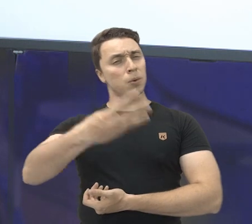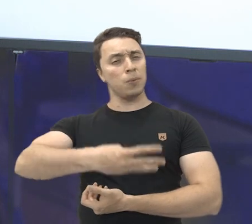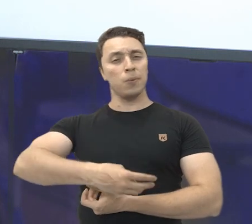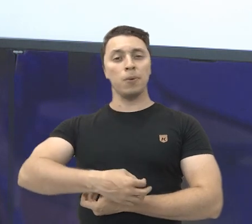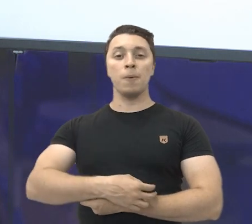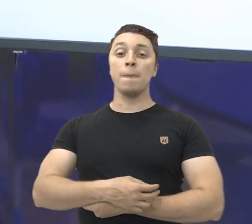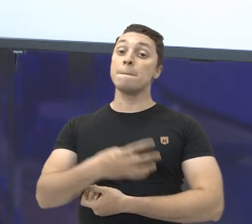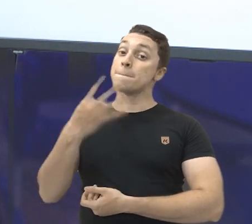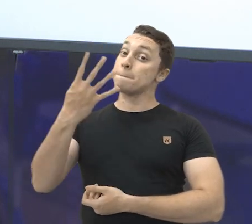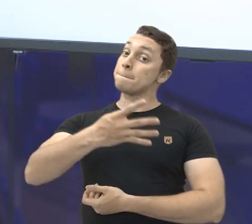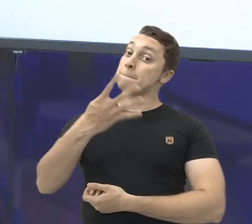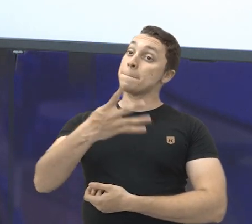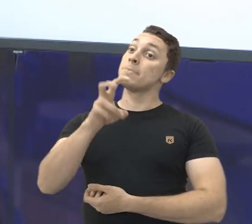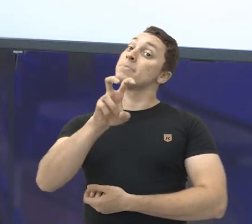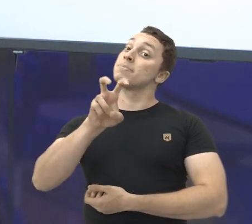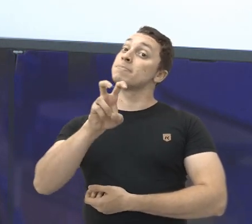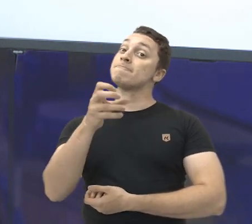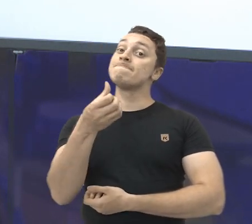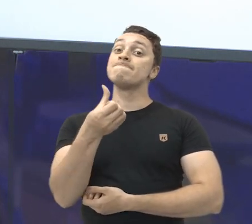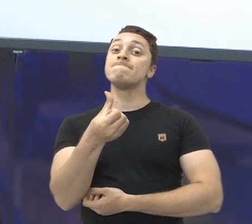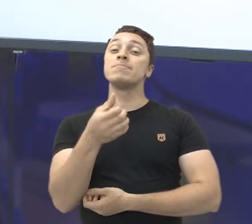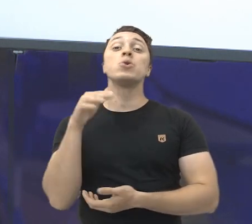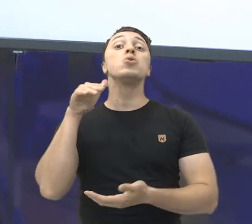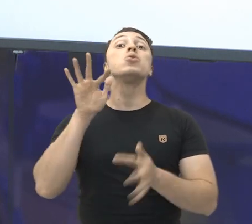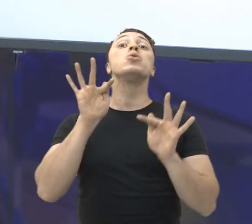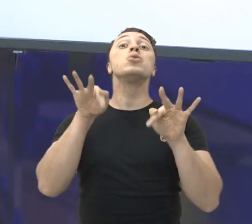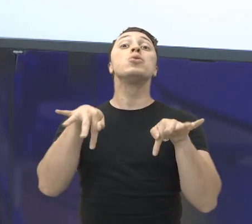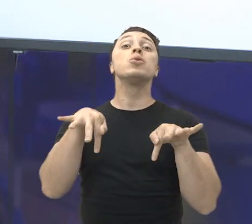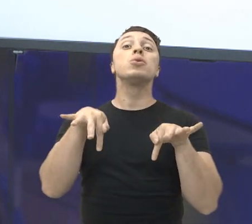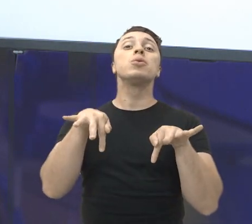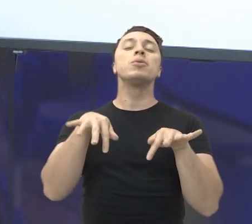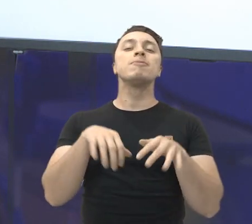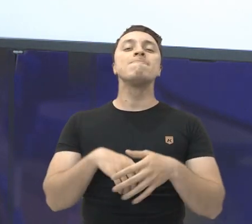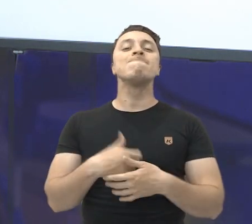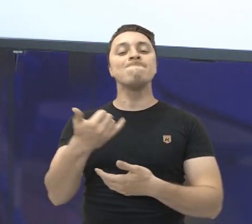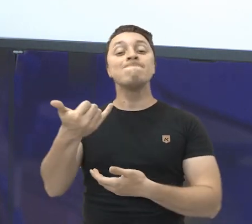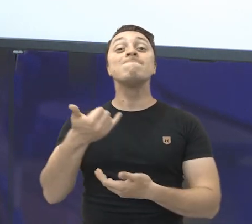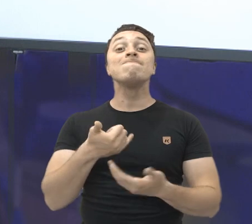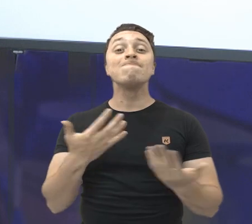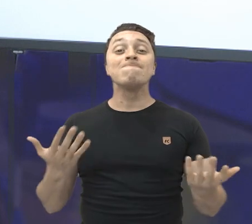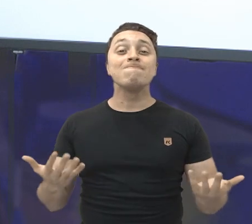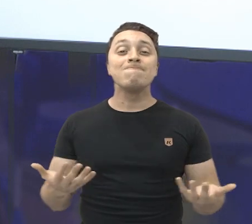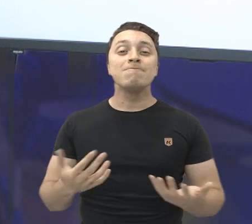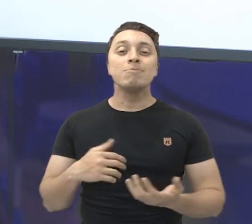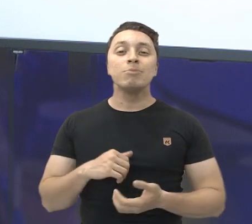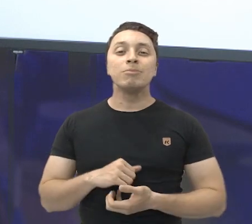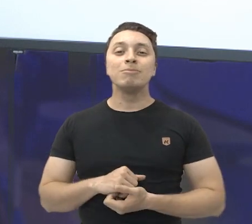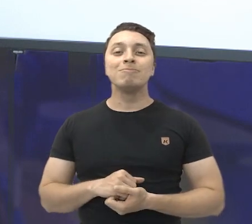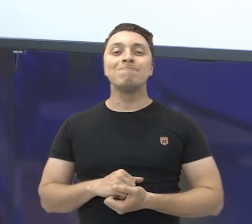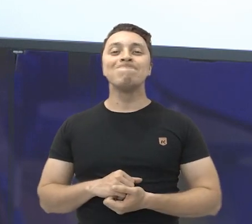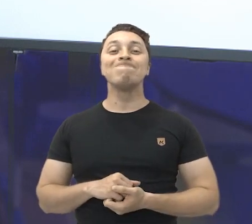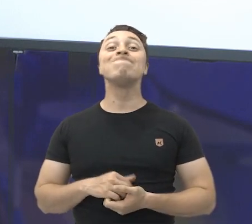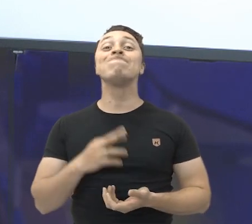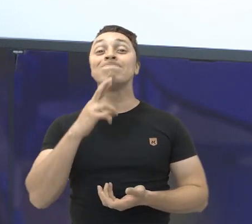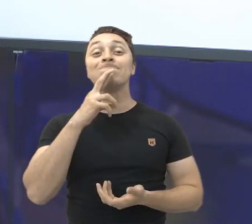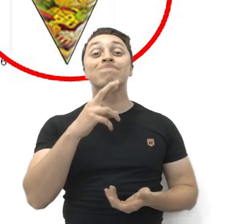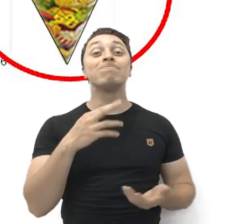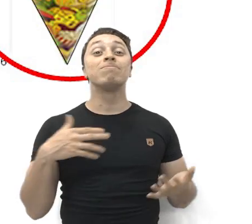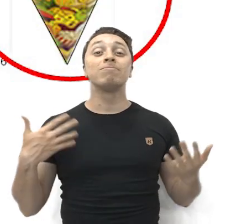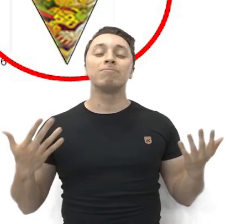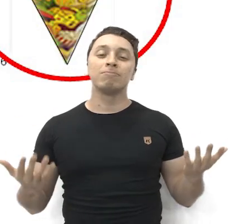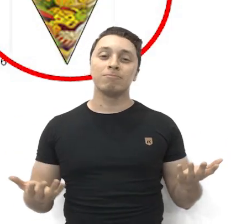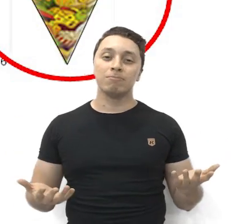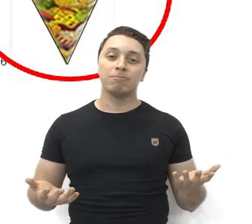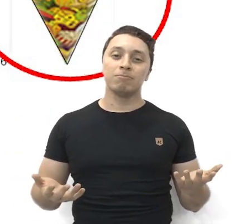A quarta, a quinta ou é a última? Fala aí para a tia Sara escutar. Qual delas seria?